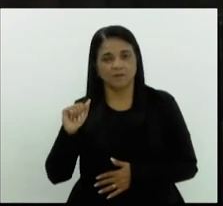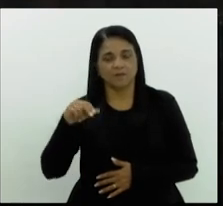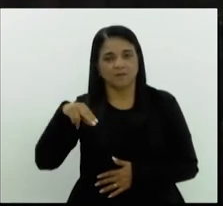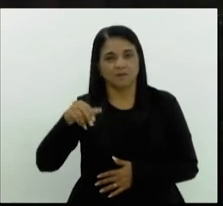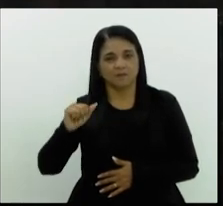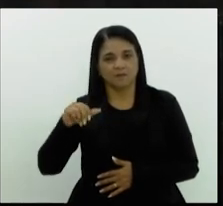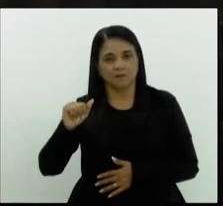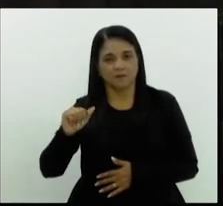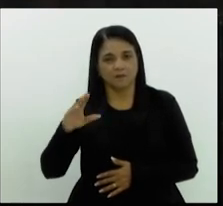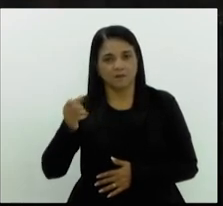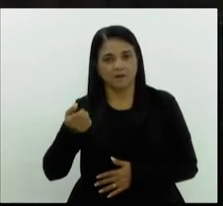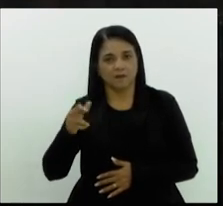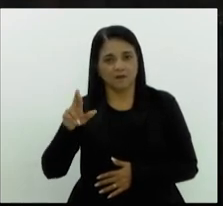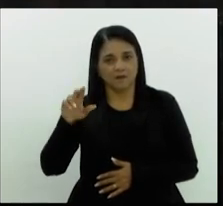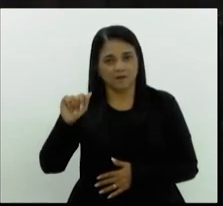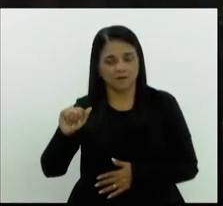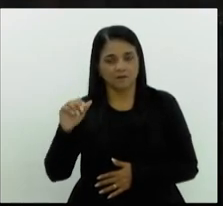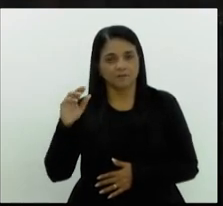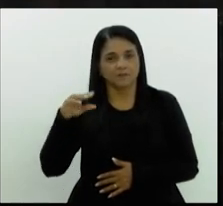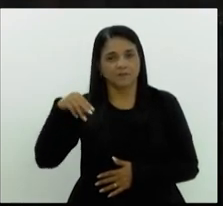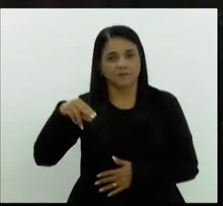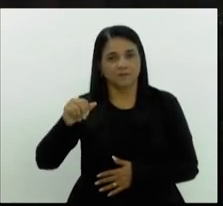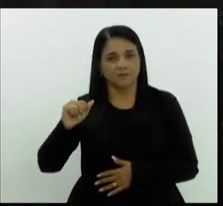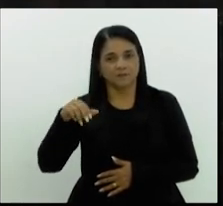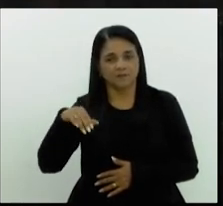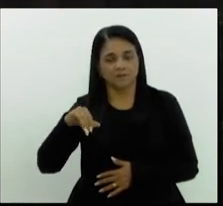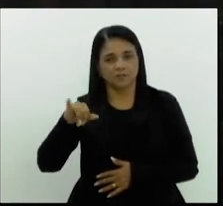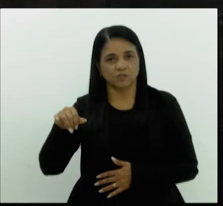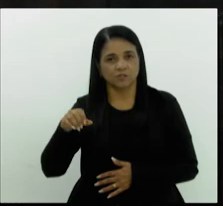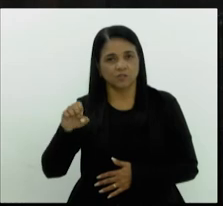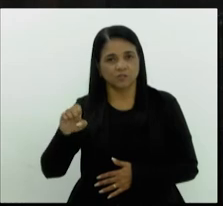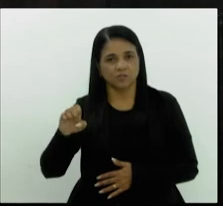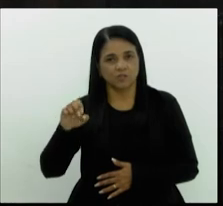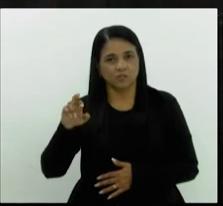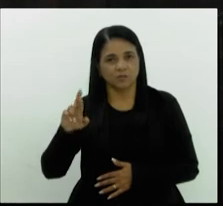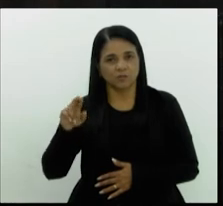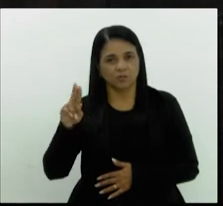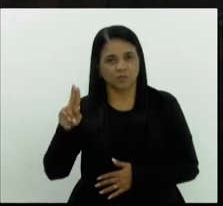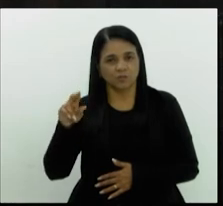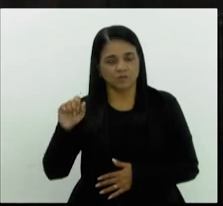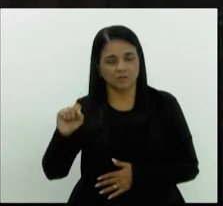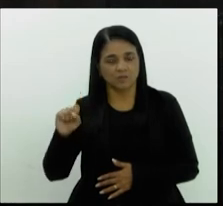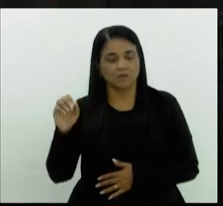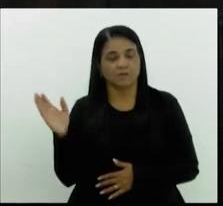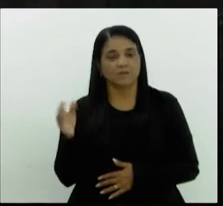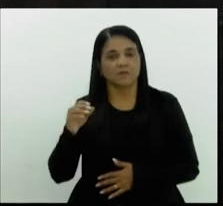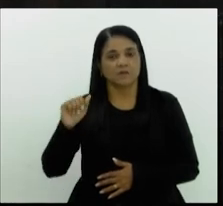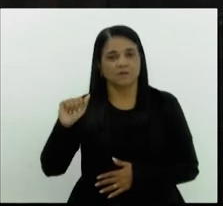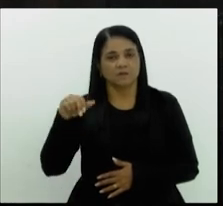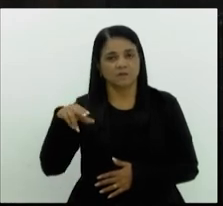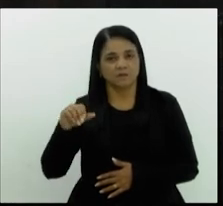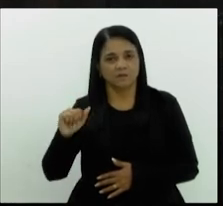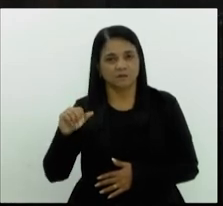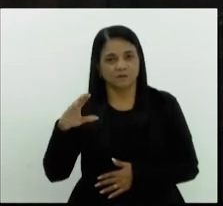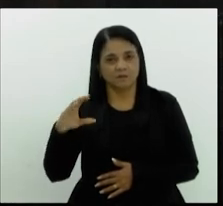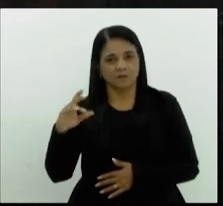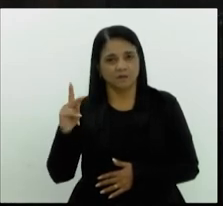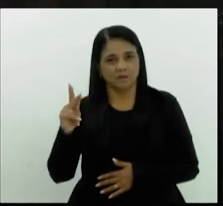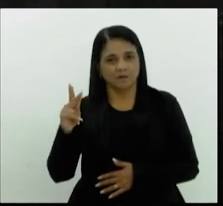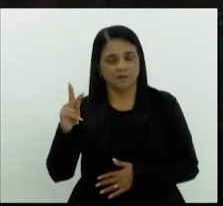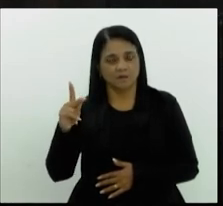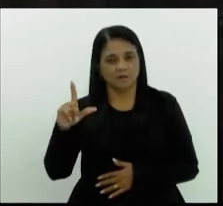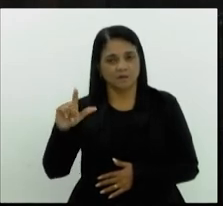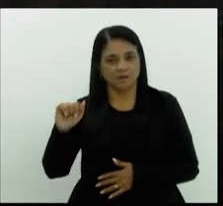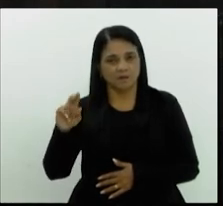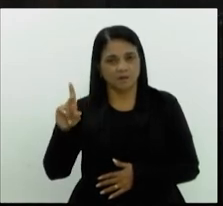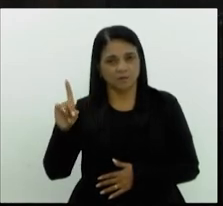Carla, a Ana Jerusa, a Ana Cláudia, Ana